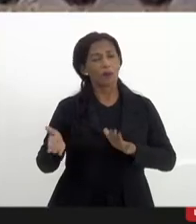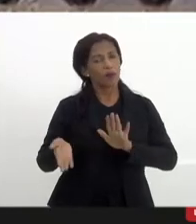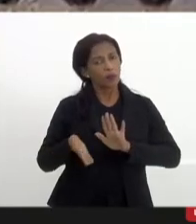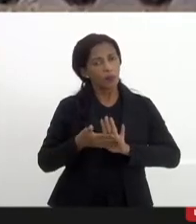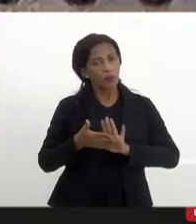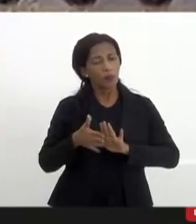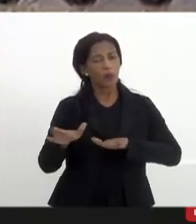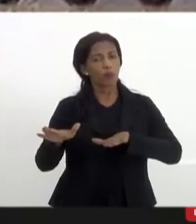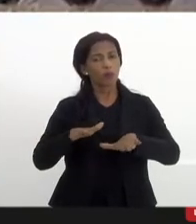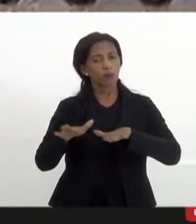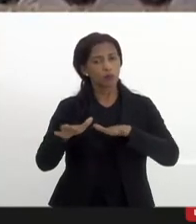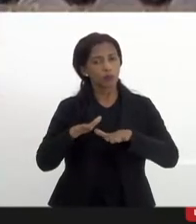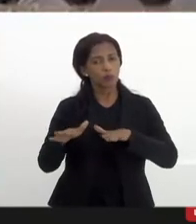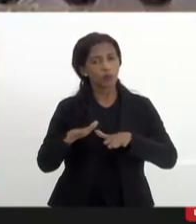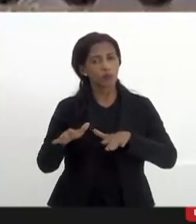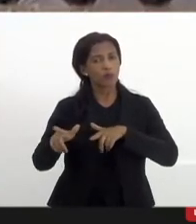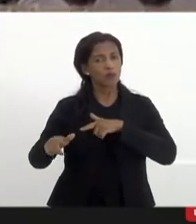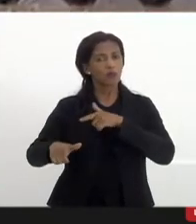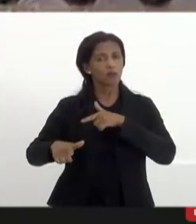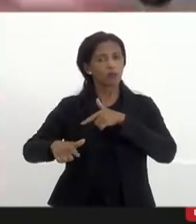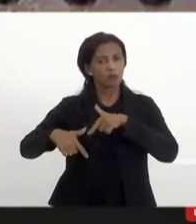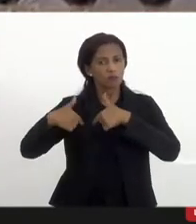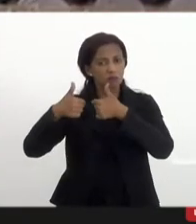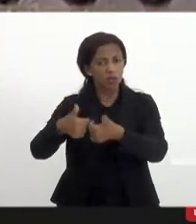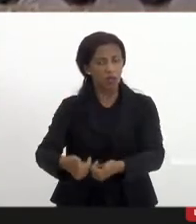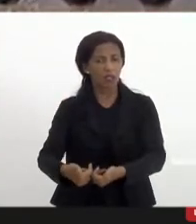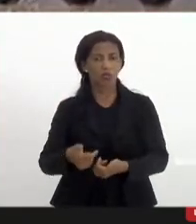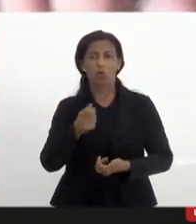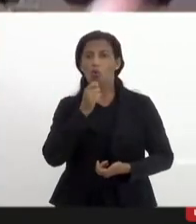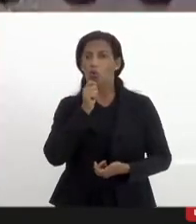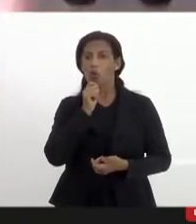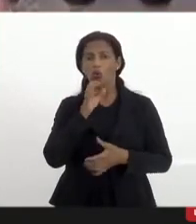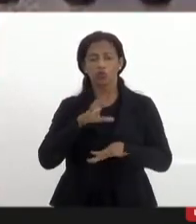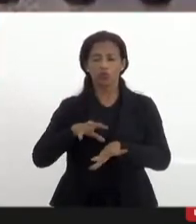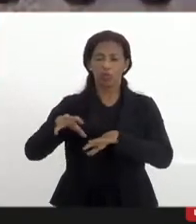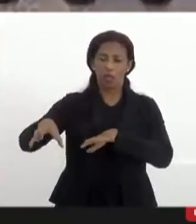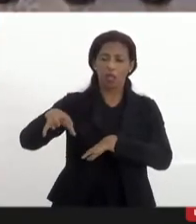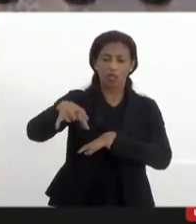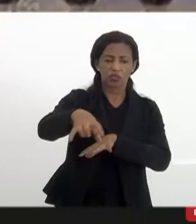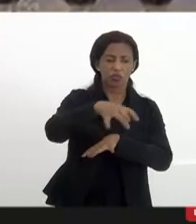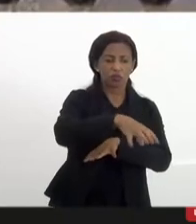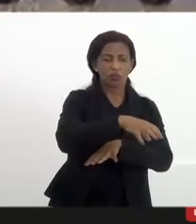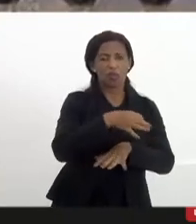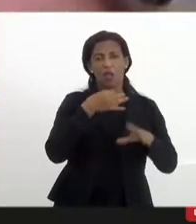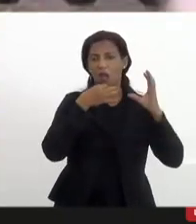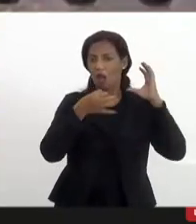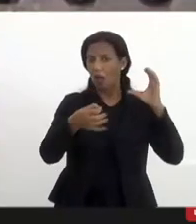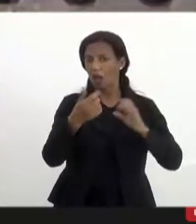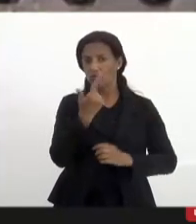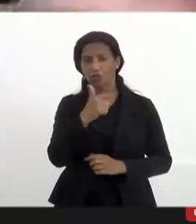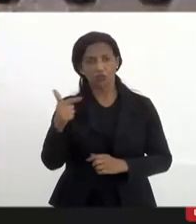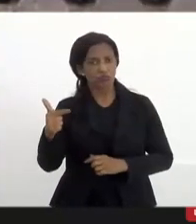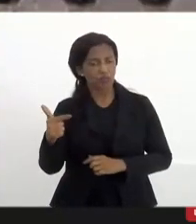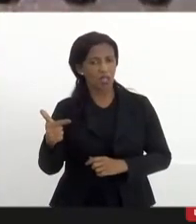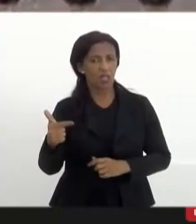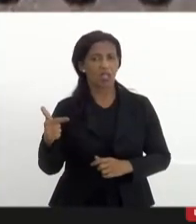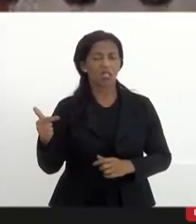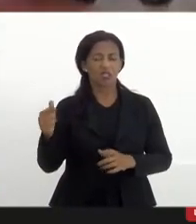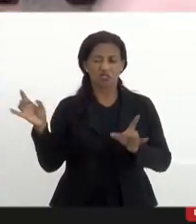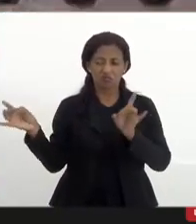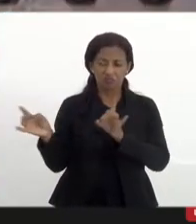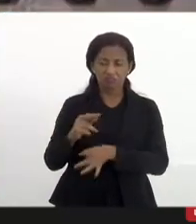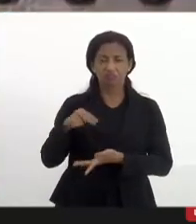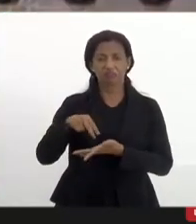movimento se consolide hoje a gente não tem uma rede de rádios pelo menos que eu saiba nesse momento que esteja atuante consolidada